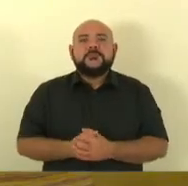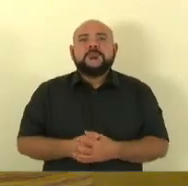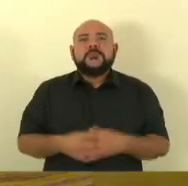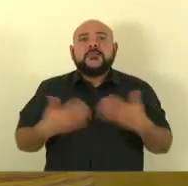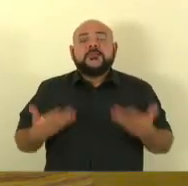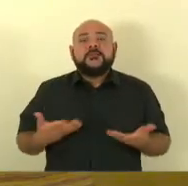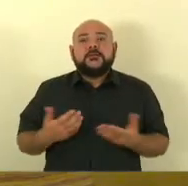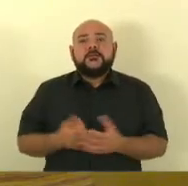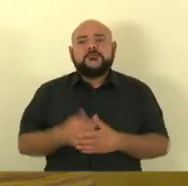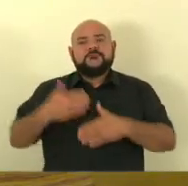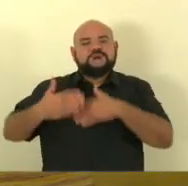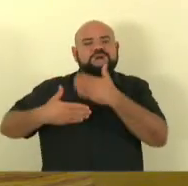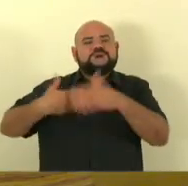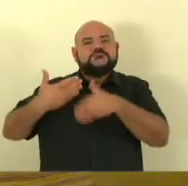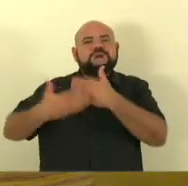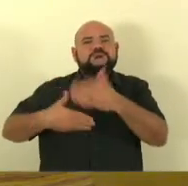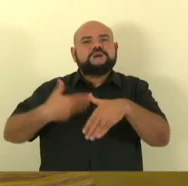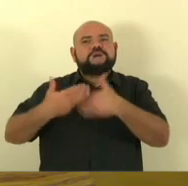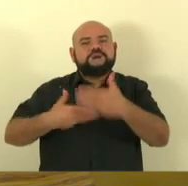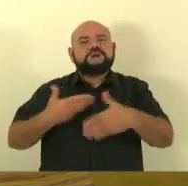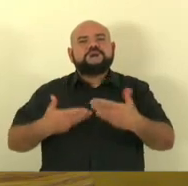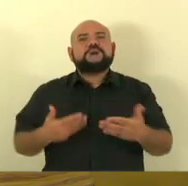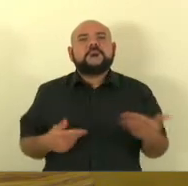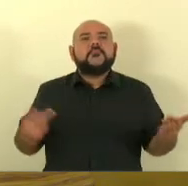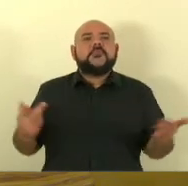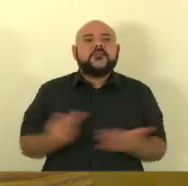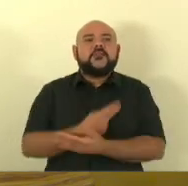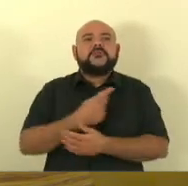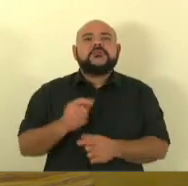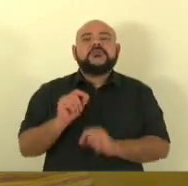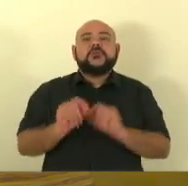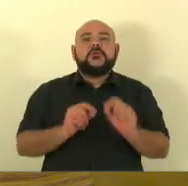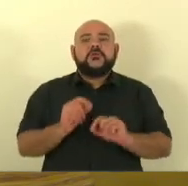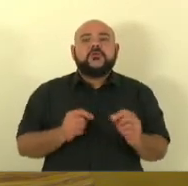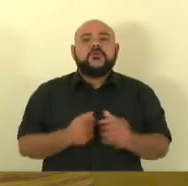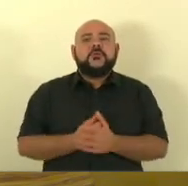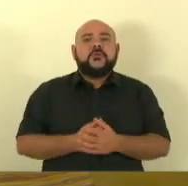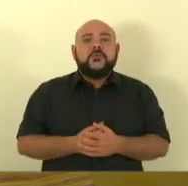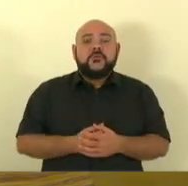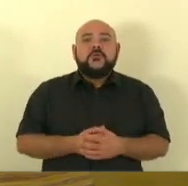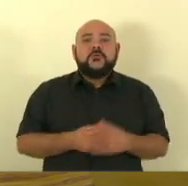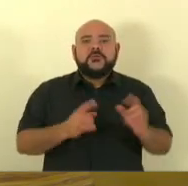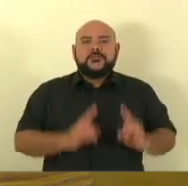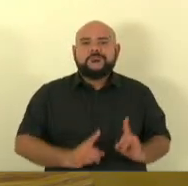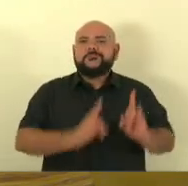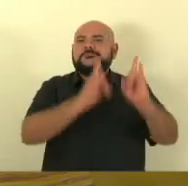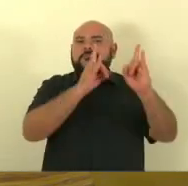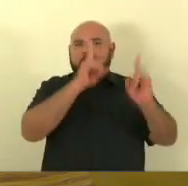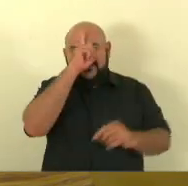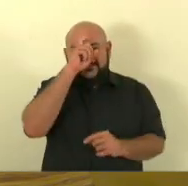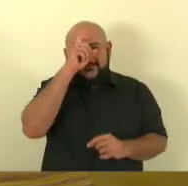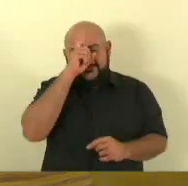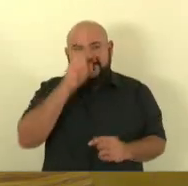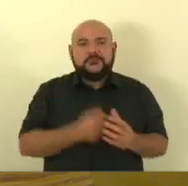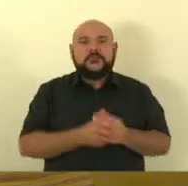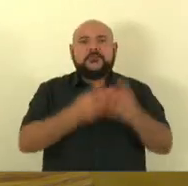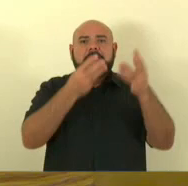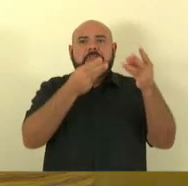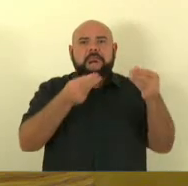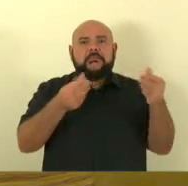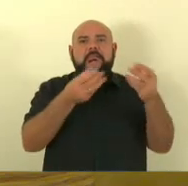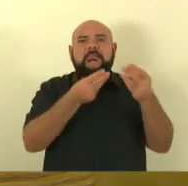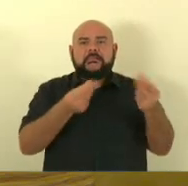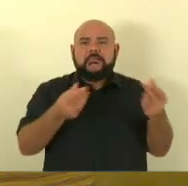com o passar dos anos, foi deteriorando as instalações físicas, foi minguando os